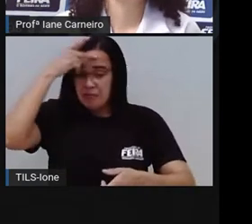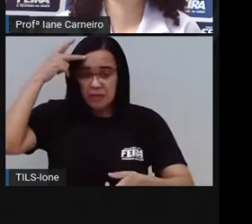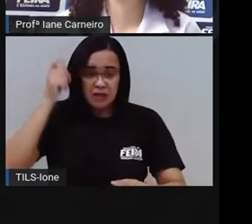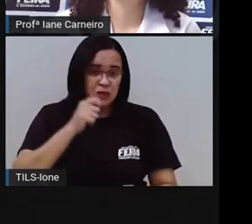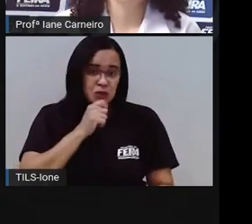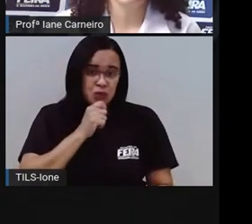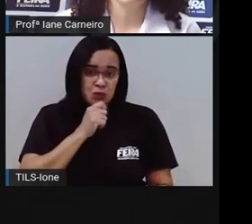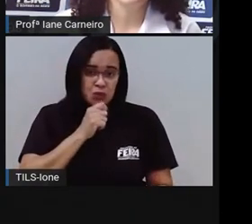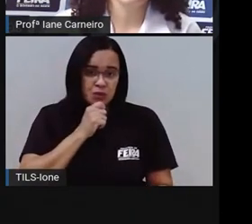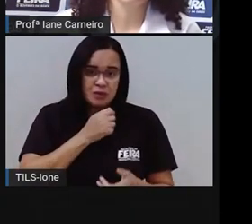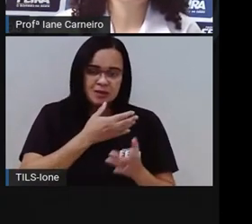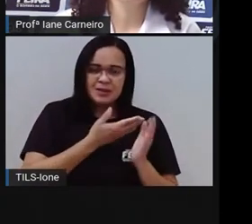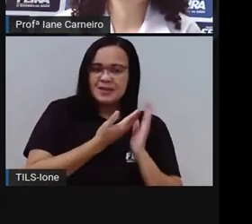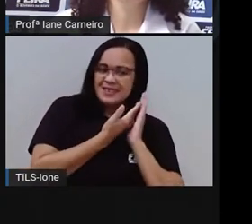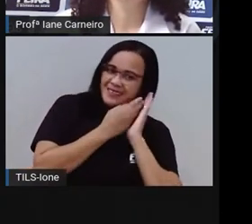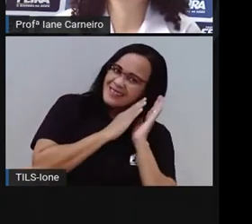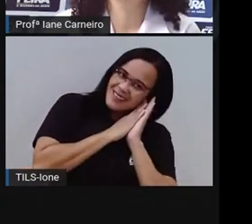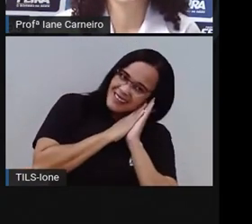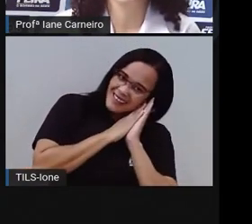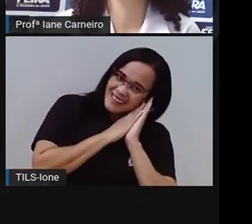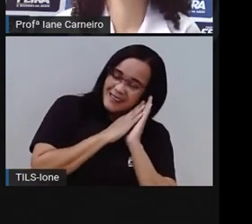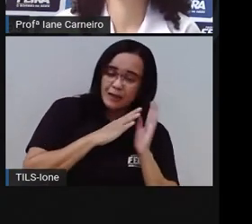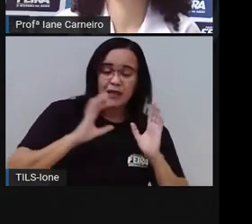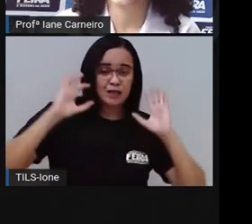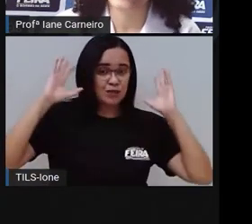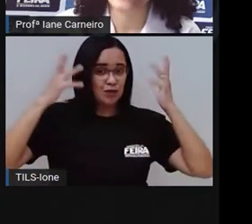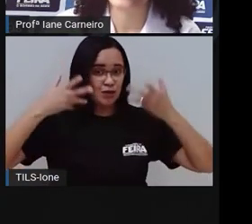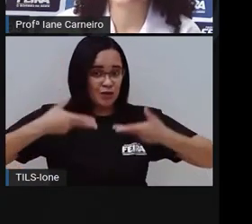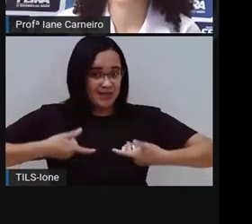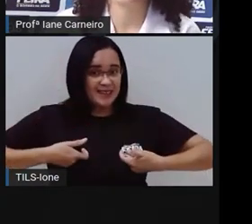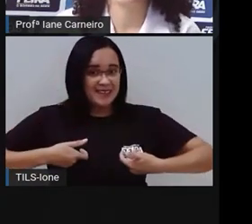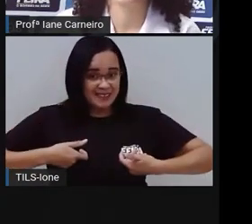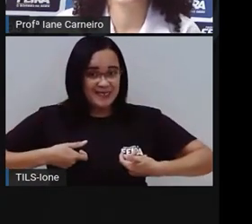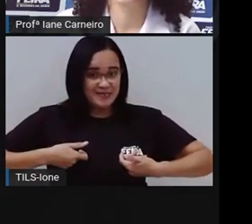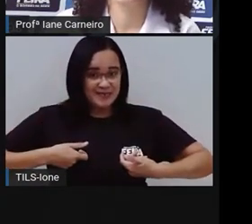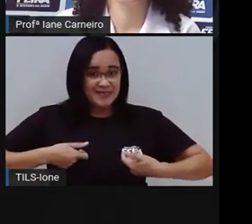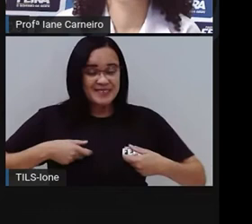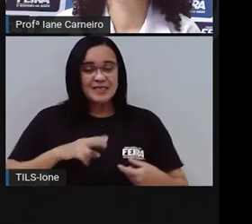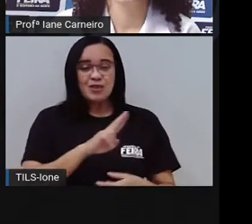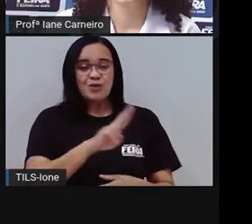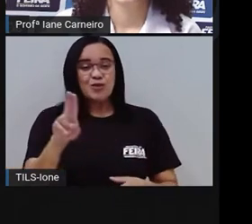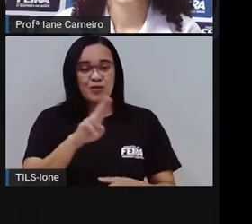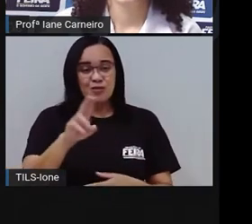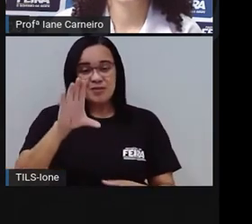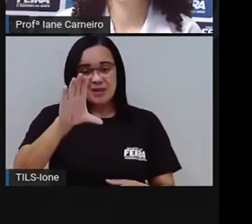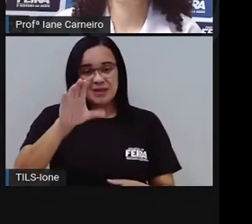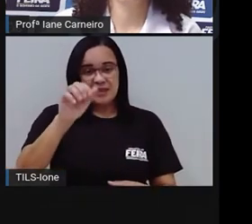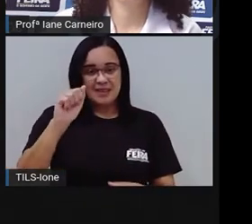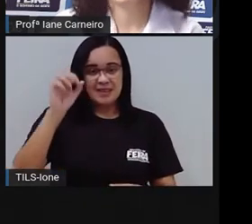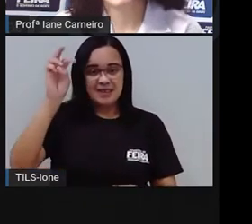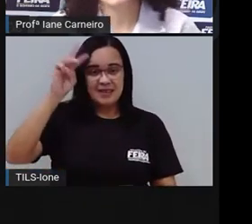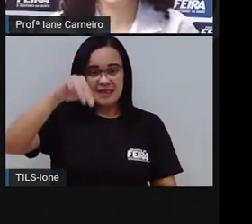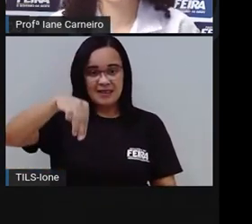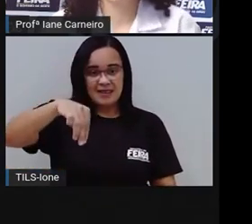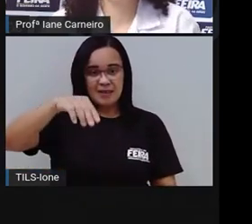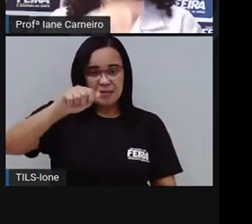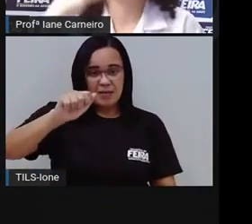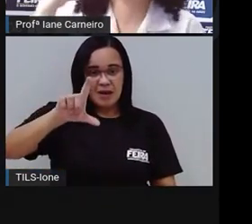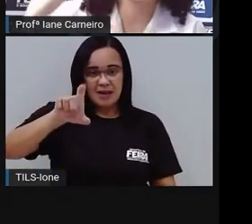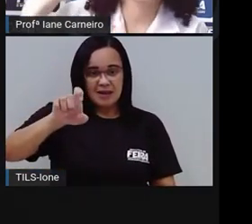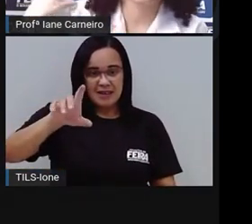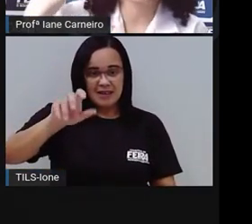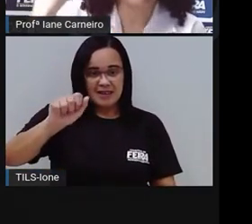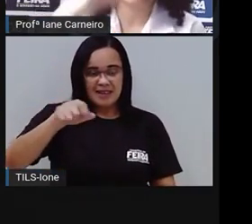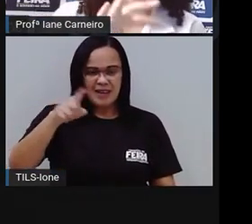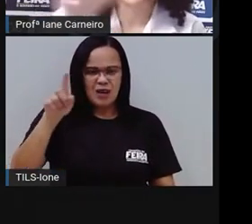O cama leão. Olha só. É o cama leão. É aquele bichinho, né? Que ele muda,